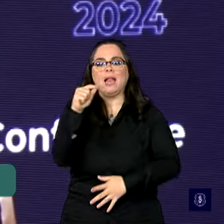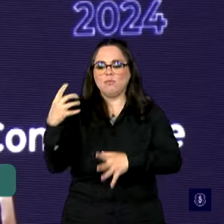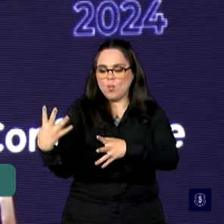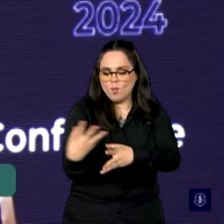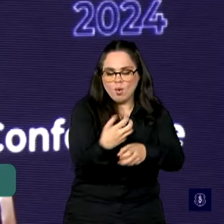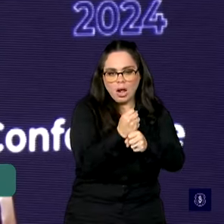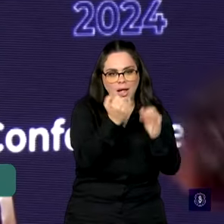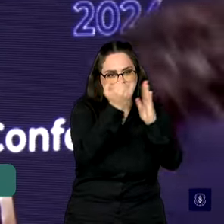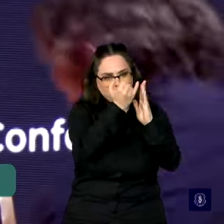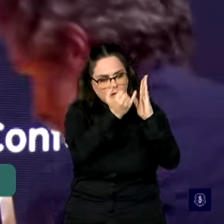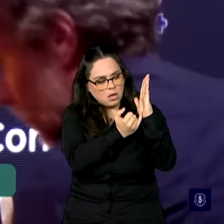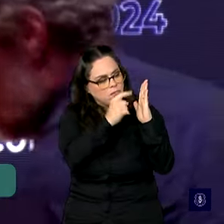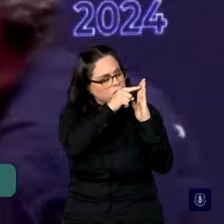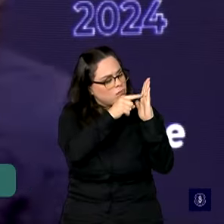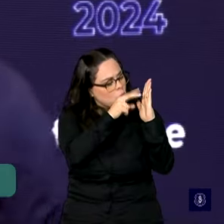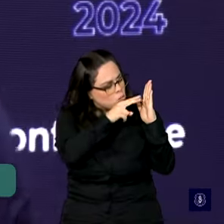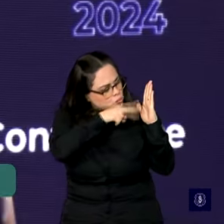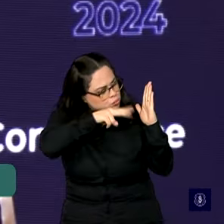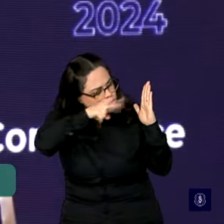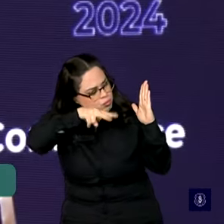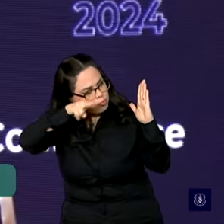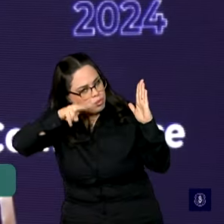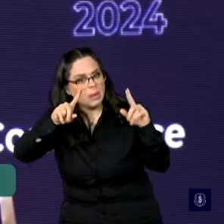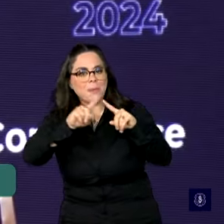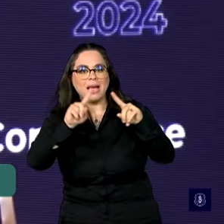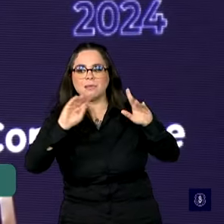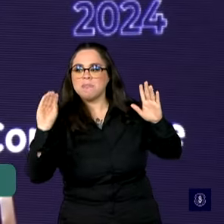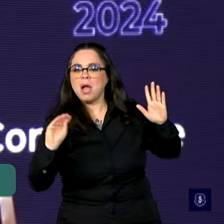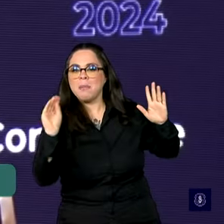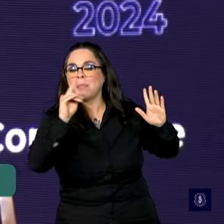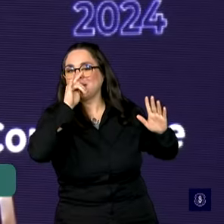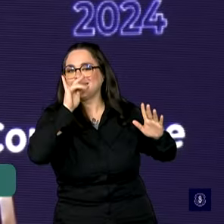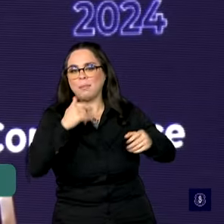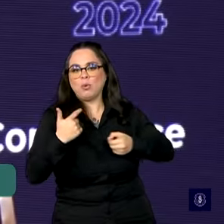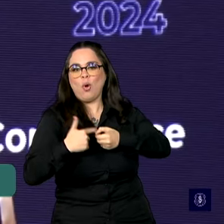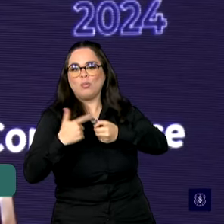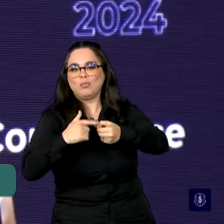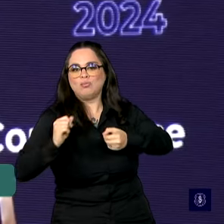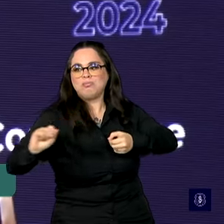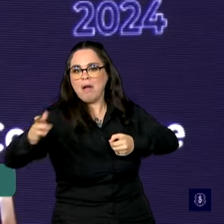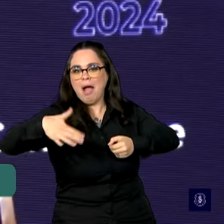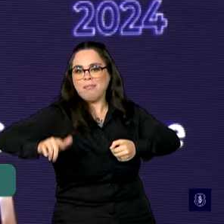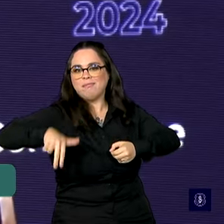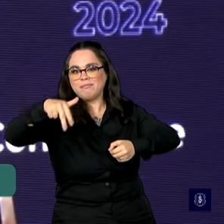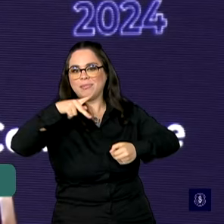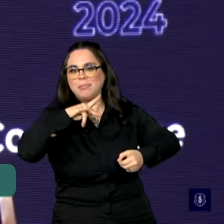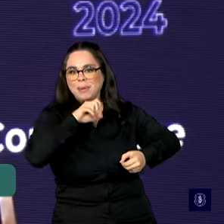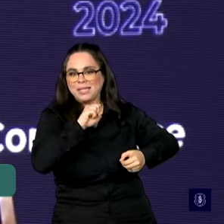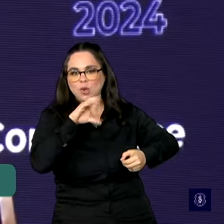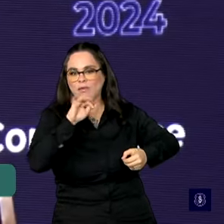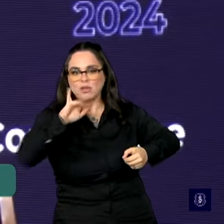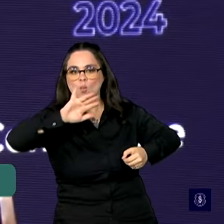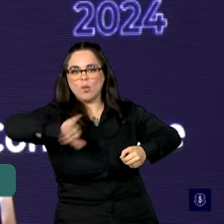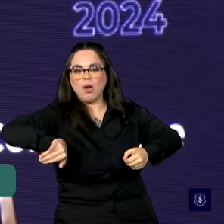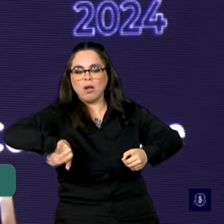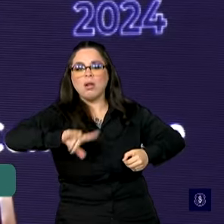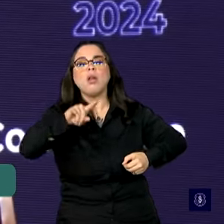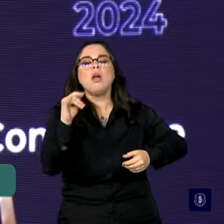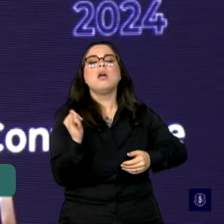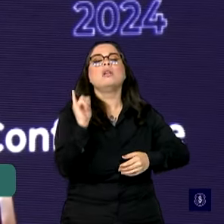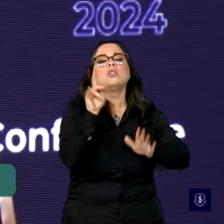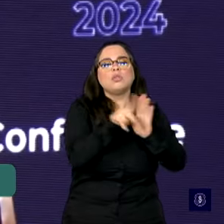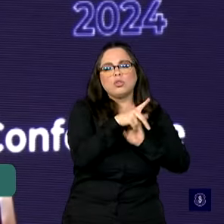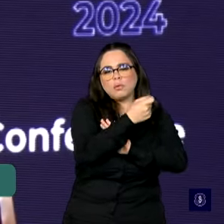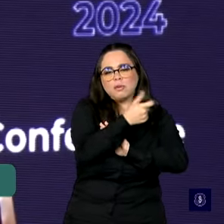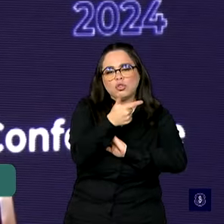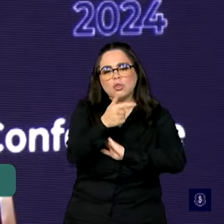seria a inflação sem a maquiagem dos combustíveis, do Piscofins. A inflação de 2022